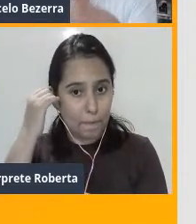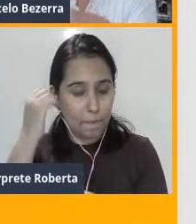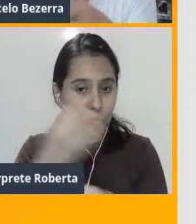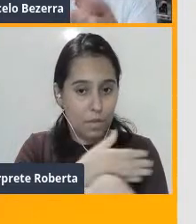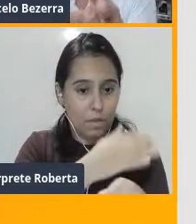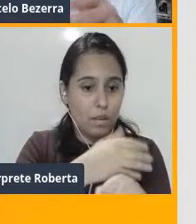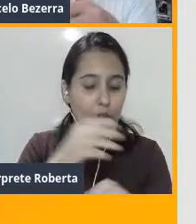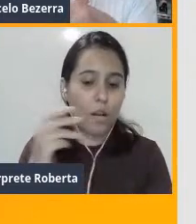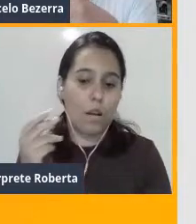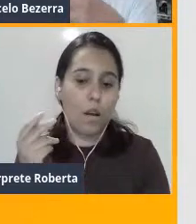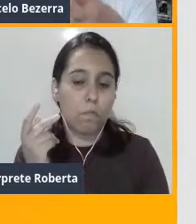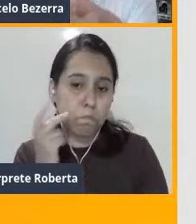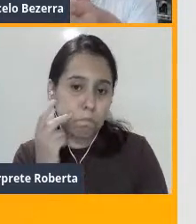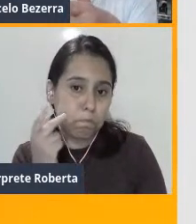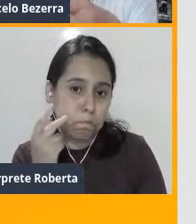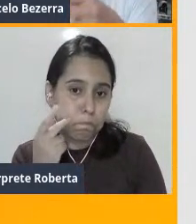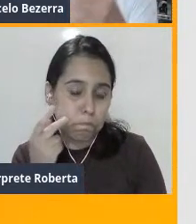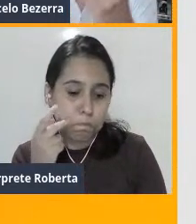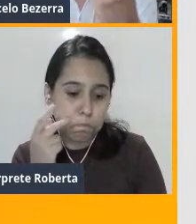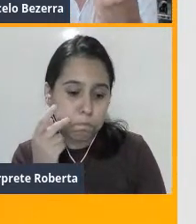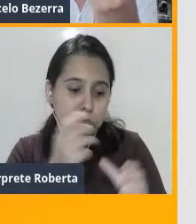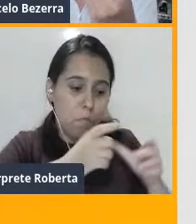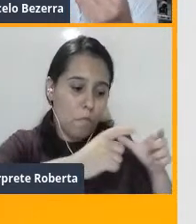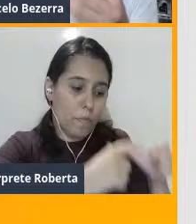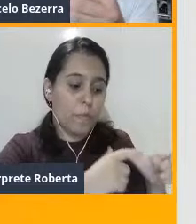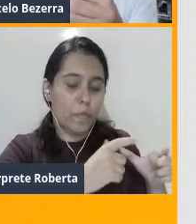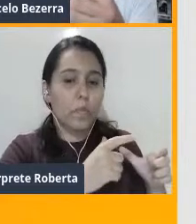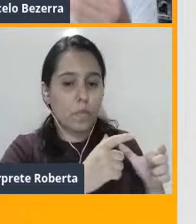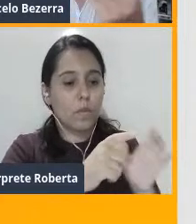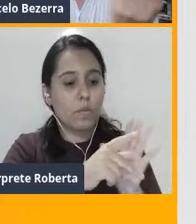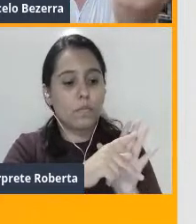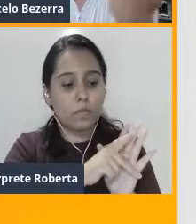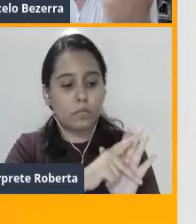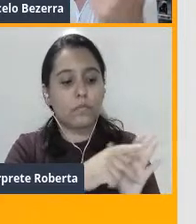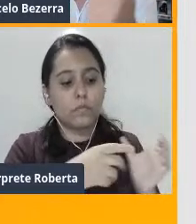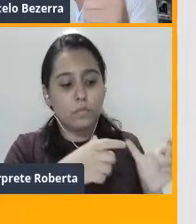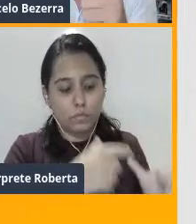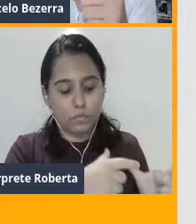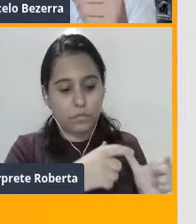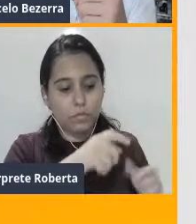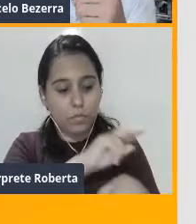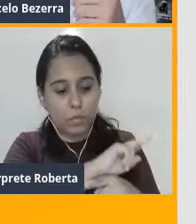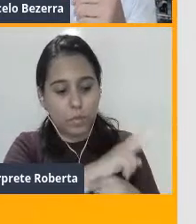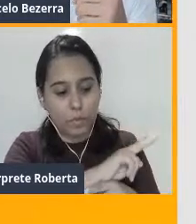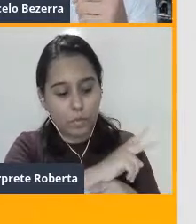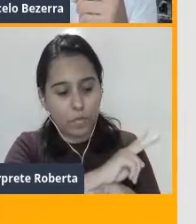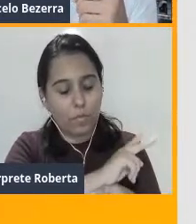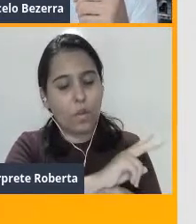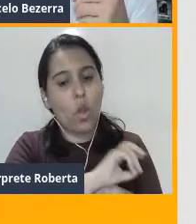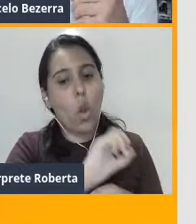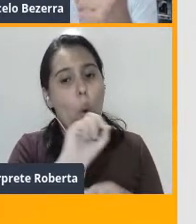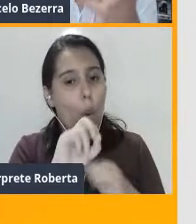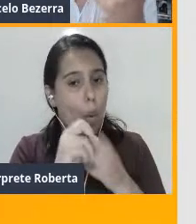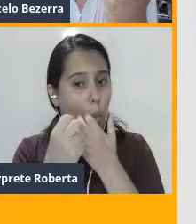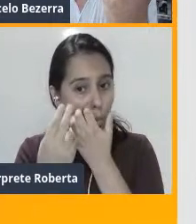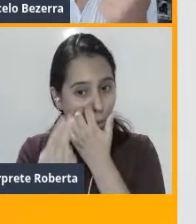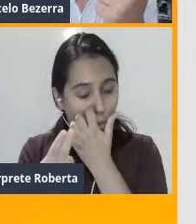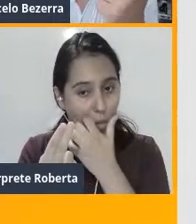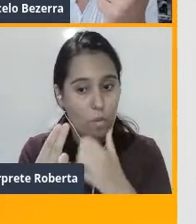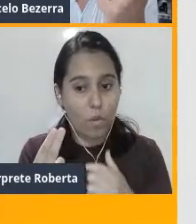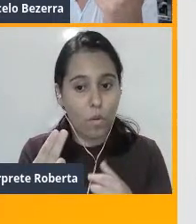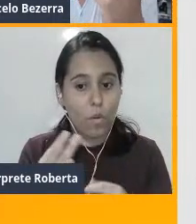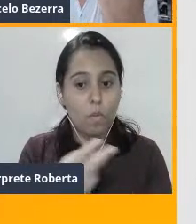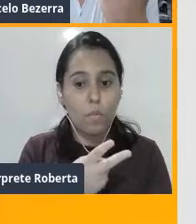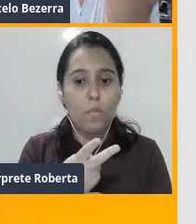ou eles têm um local apropriado para fazer isso, ou eles recorrem também a material de